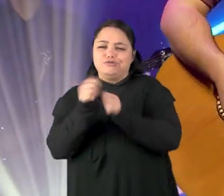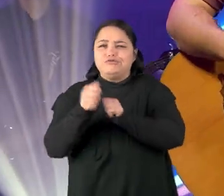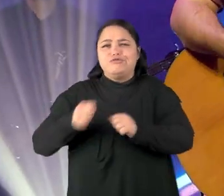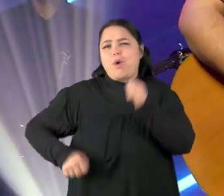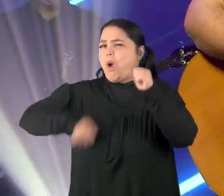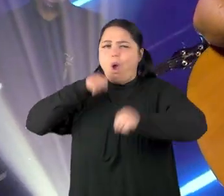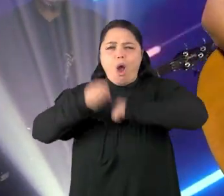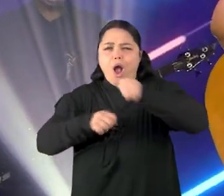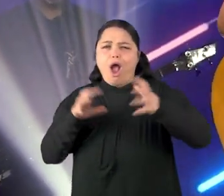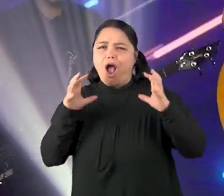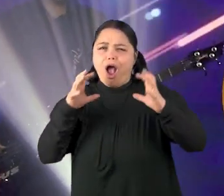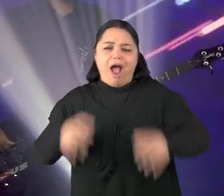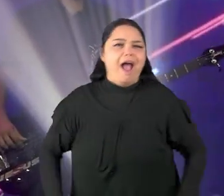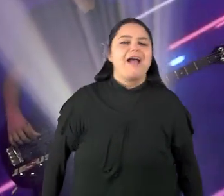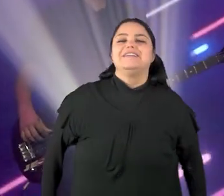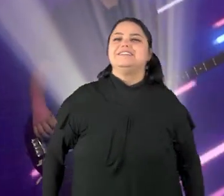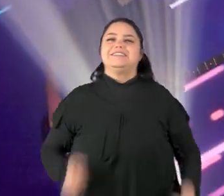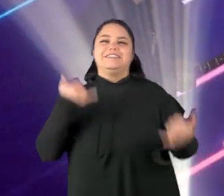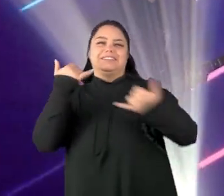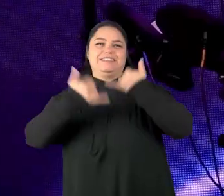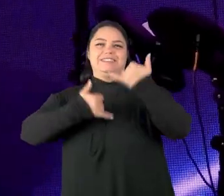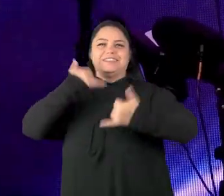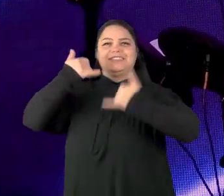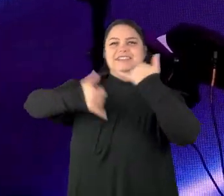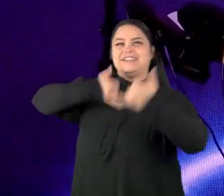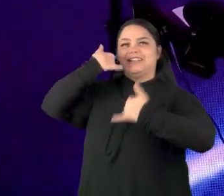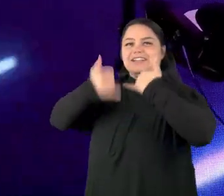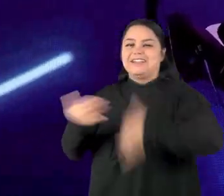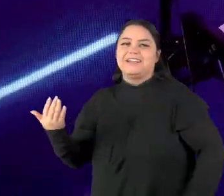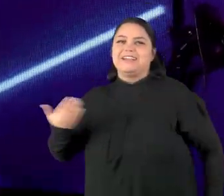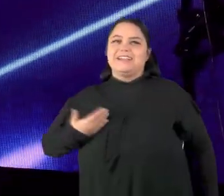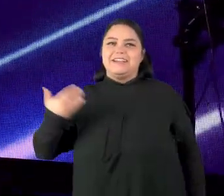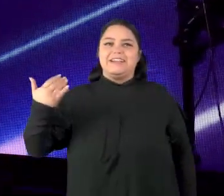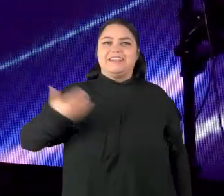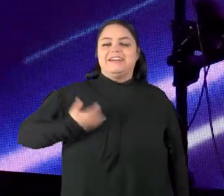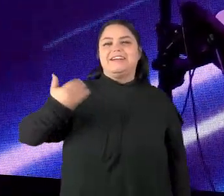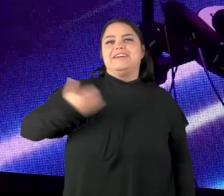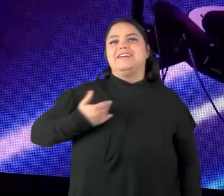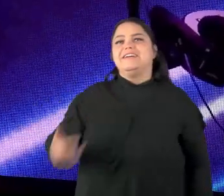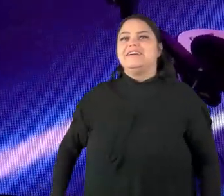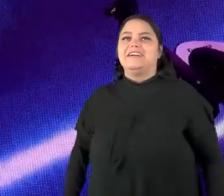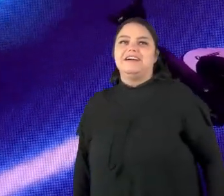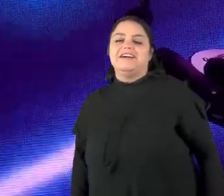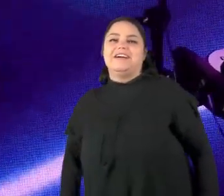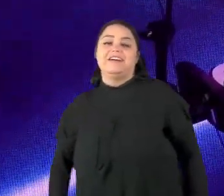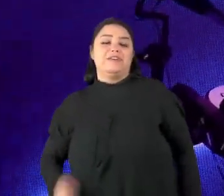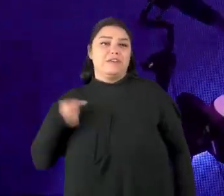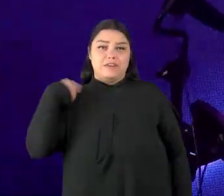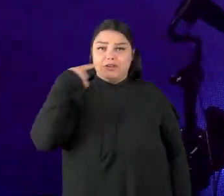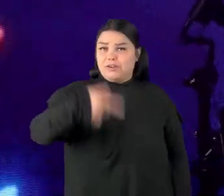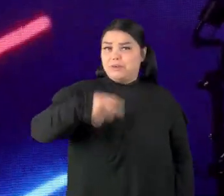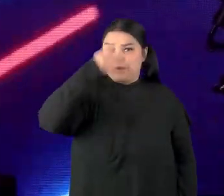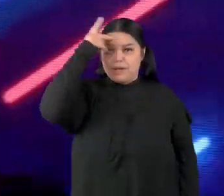correndo. E perto a mim, outros jogando bola, o outro lado, gente, o outro